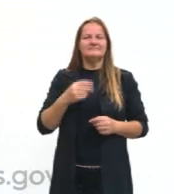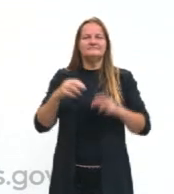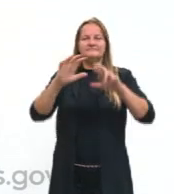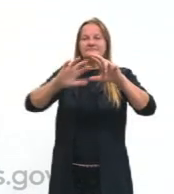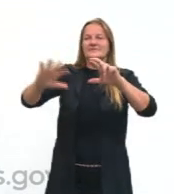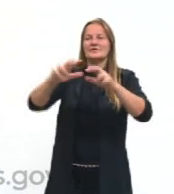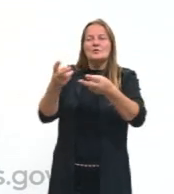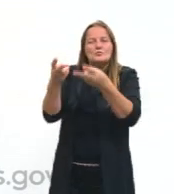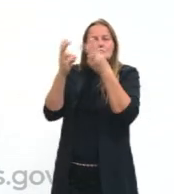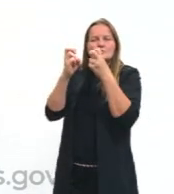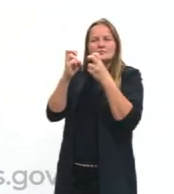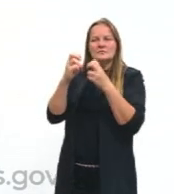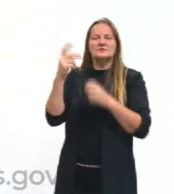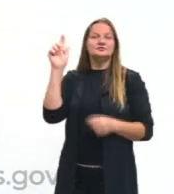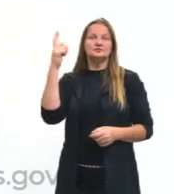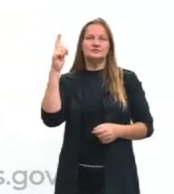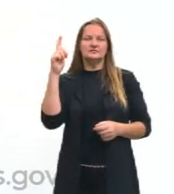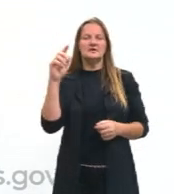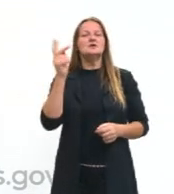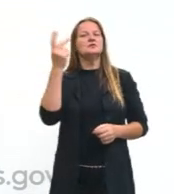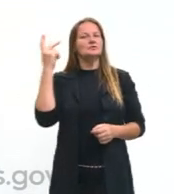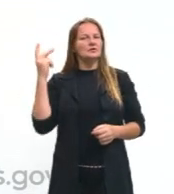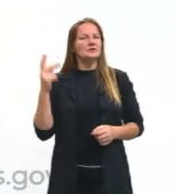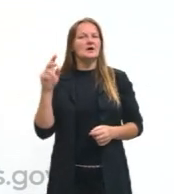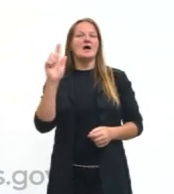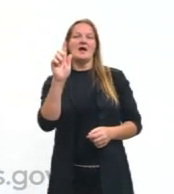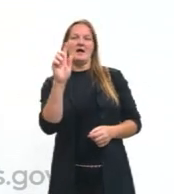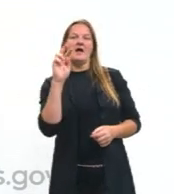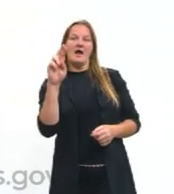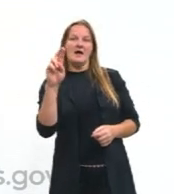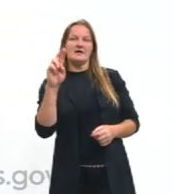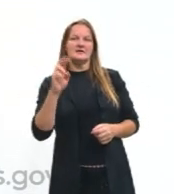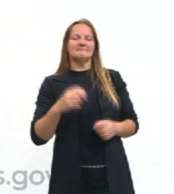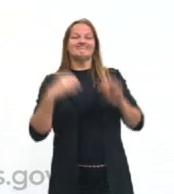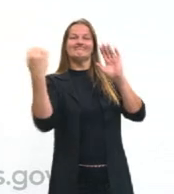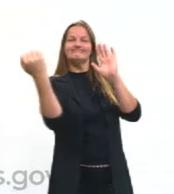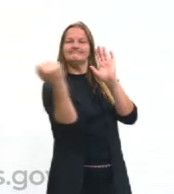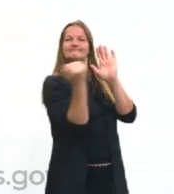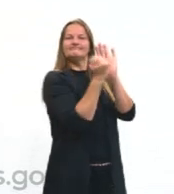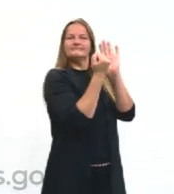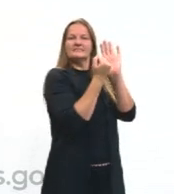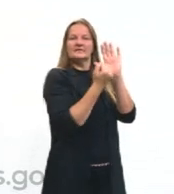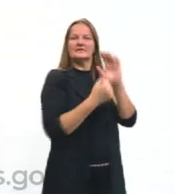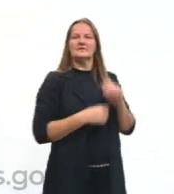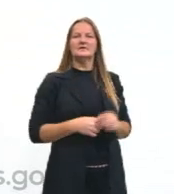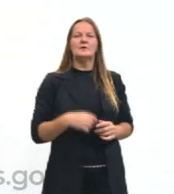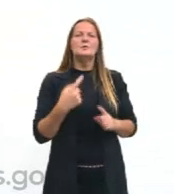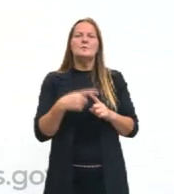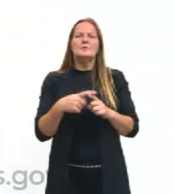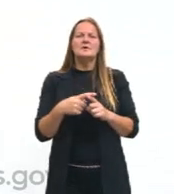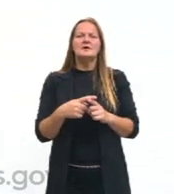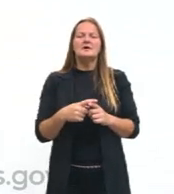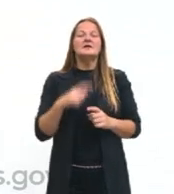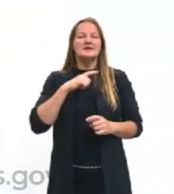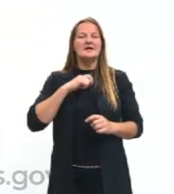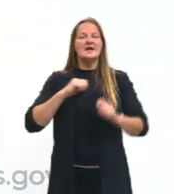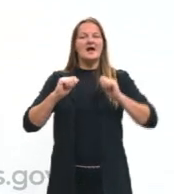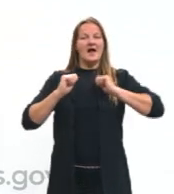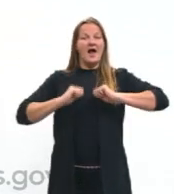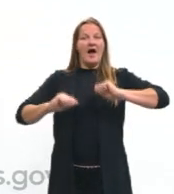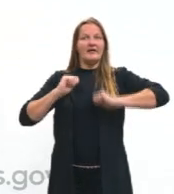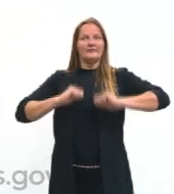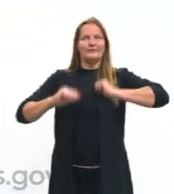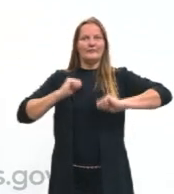histórica. Embora o R tenha sido uma das marcas do estilo matuto do ator Mazzaropi,